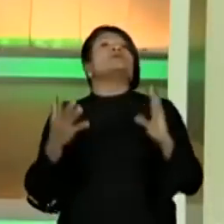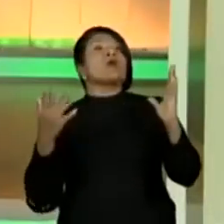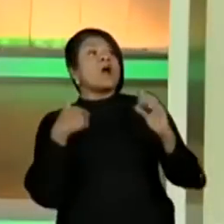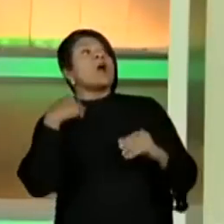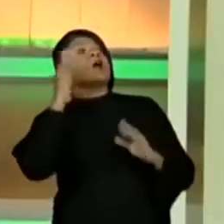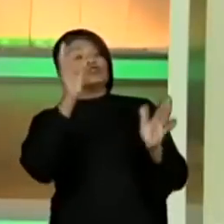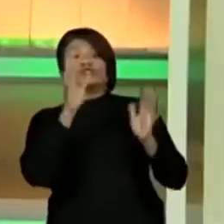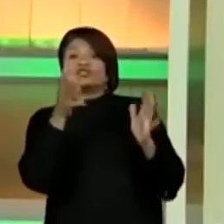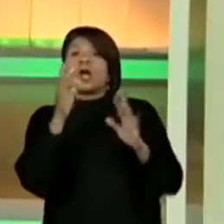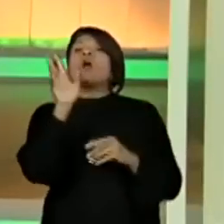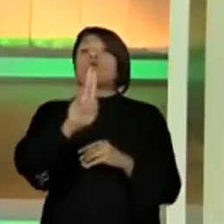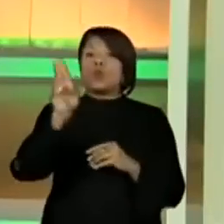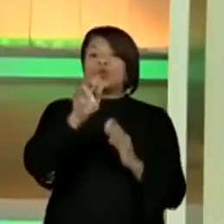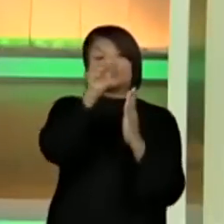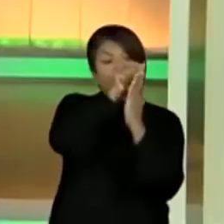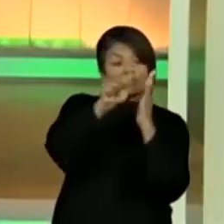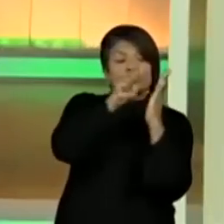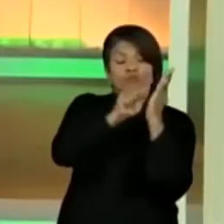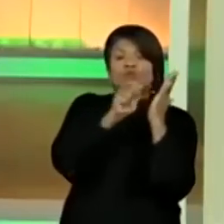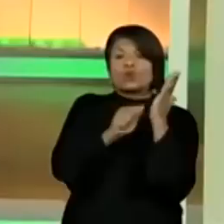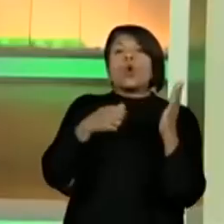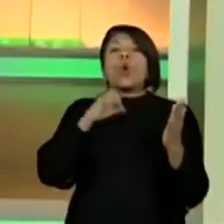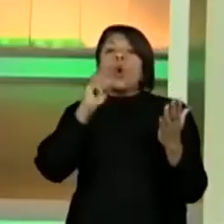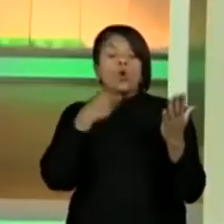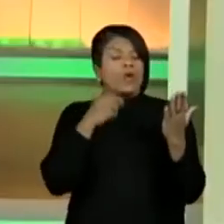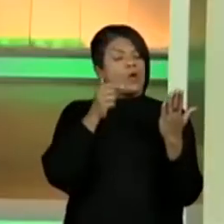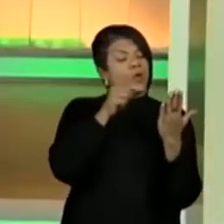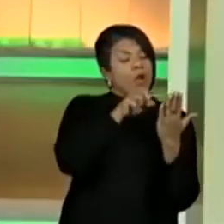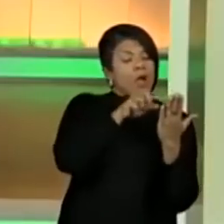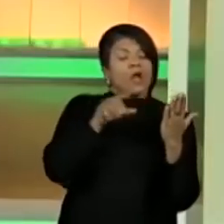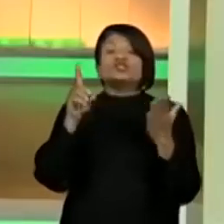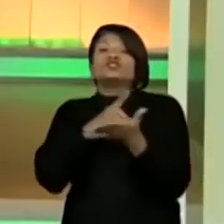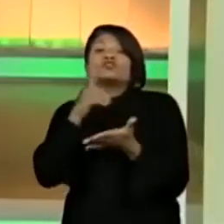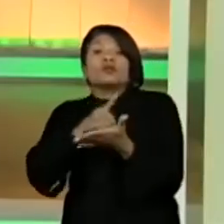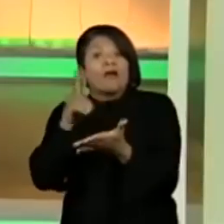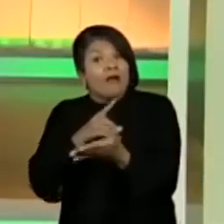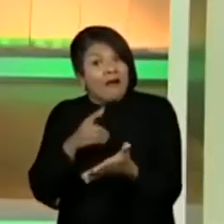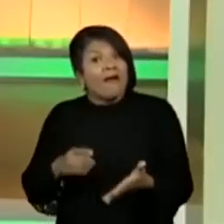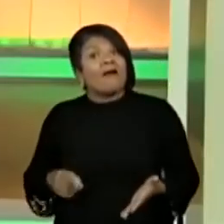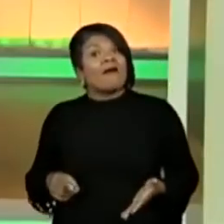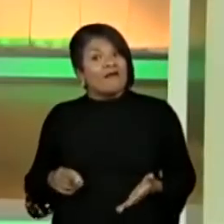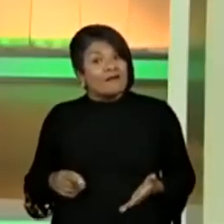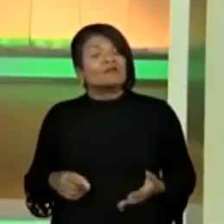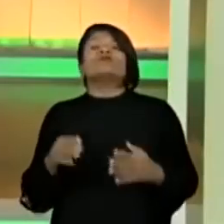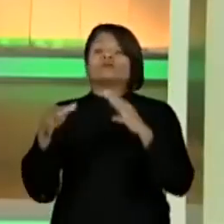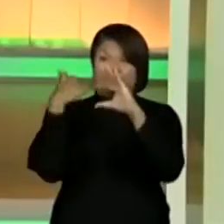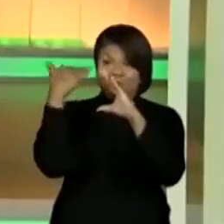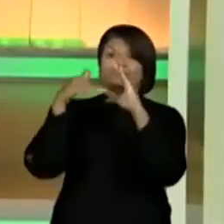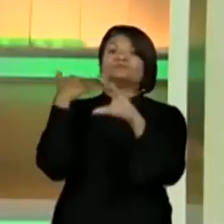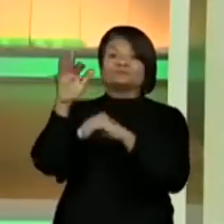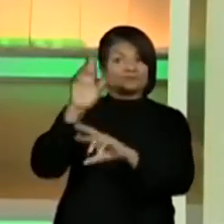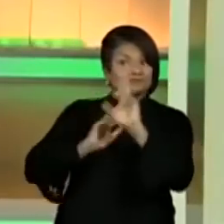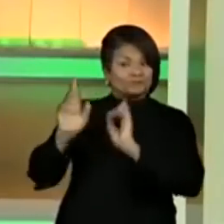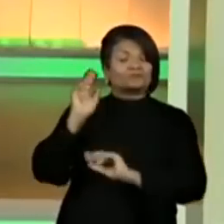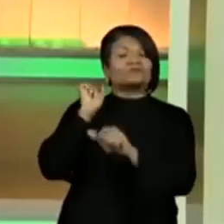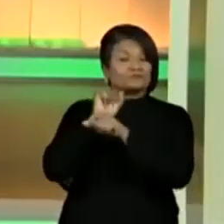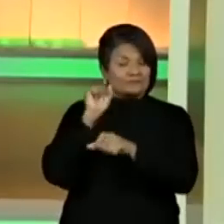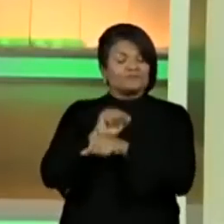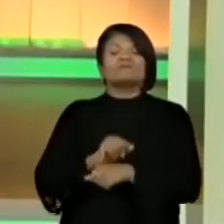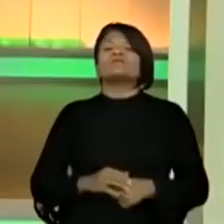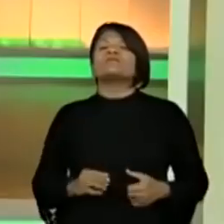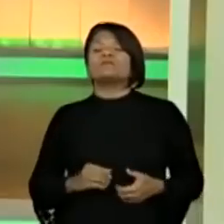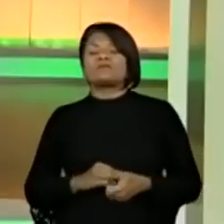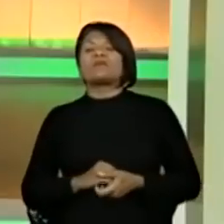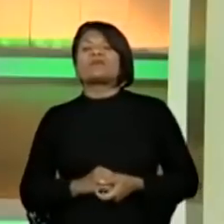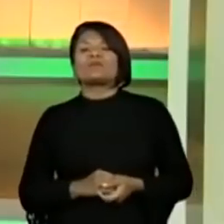professora já liberou o marca-texto. Aí eu faço a anotação. Eu uso o dicionário. Vai respondendo para mim, ó. Estou esperando aqui. Tá?